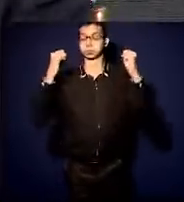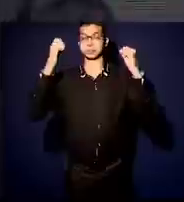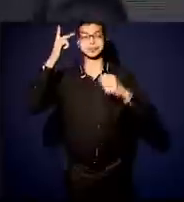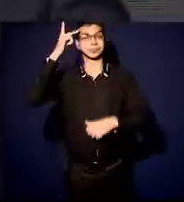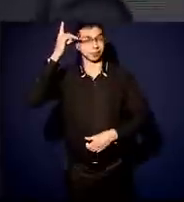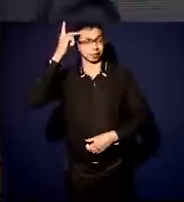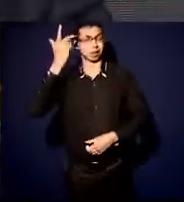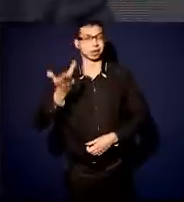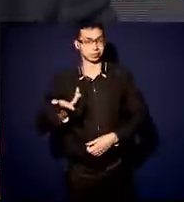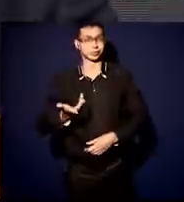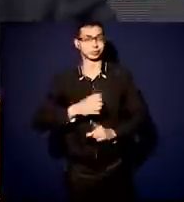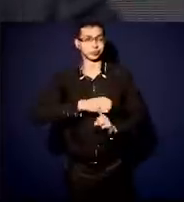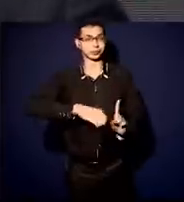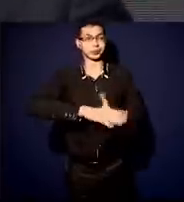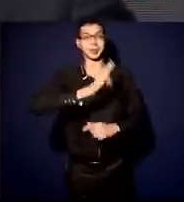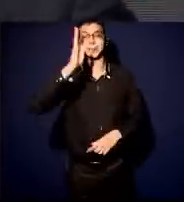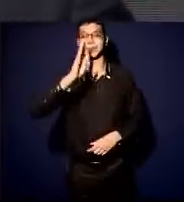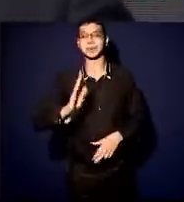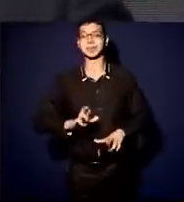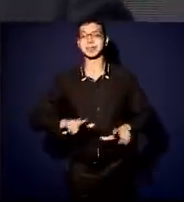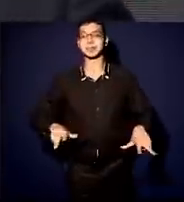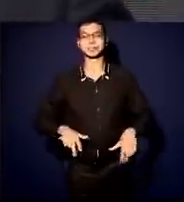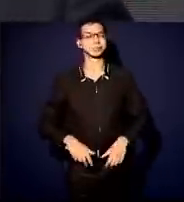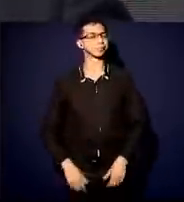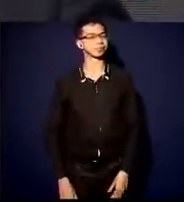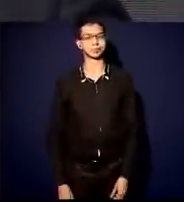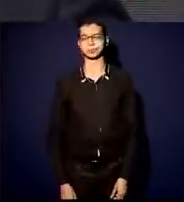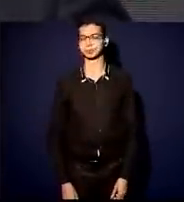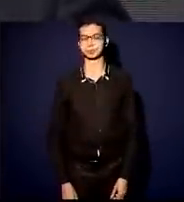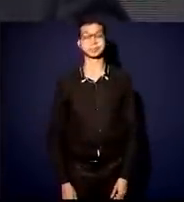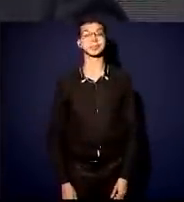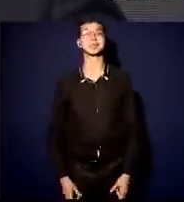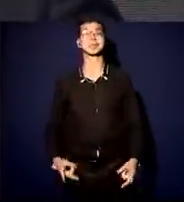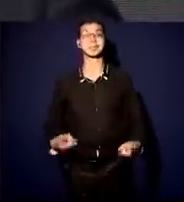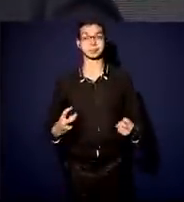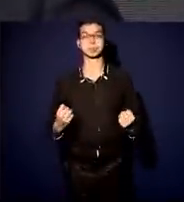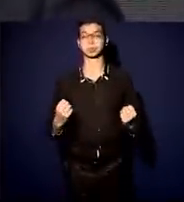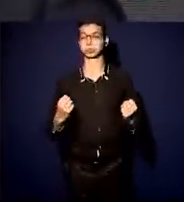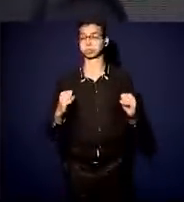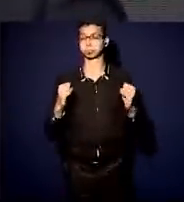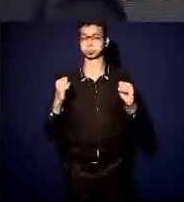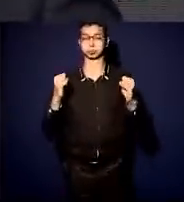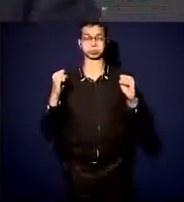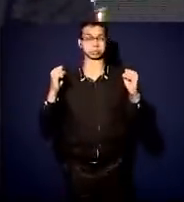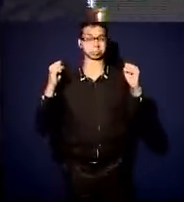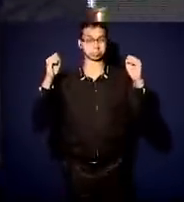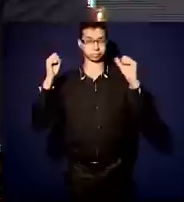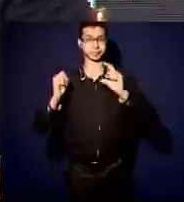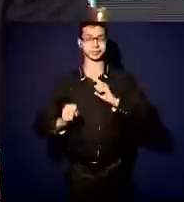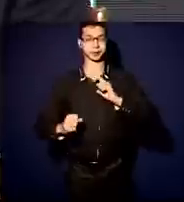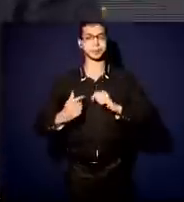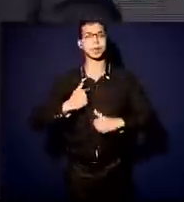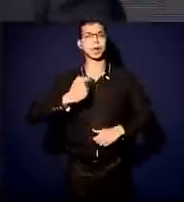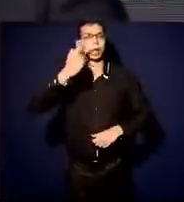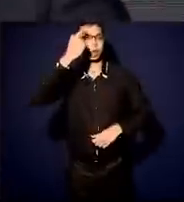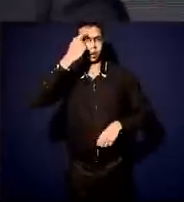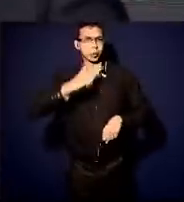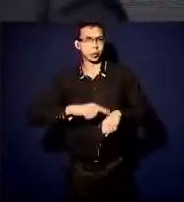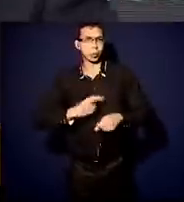sociedade brasileira não é diferente e também vem ficando muito estressada com essa polarização. E eu penso que, em algum momento,